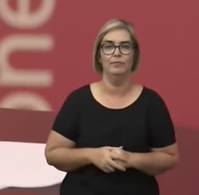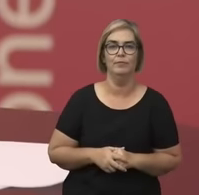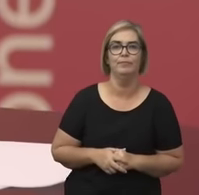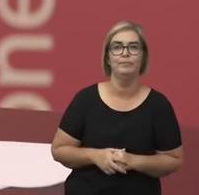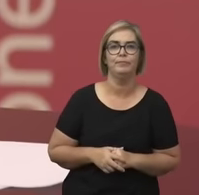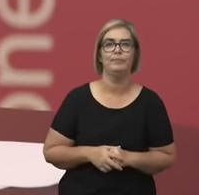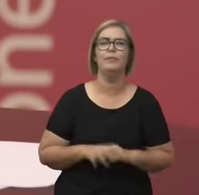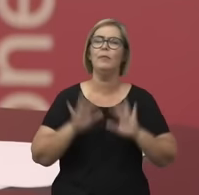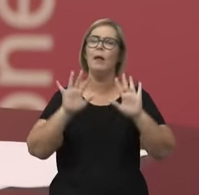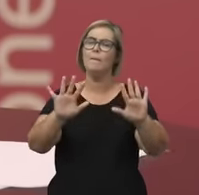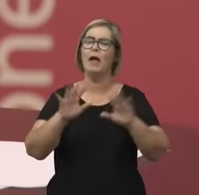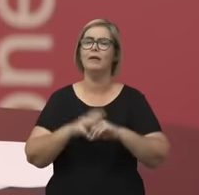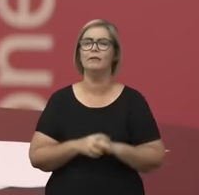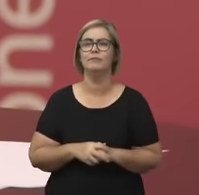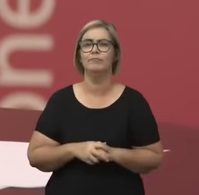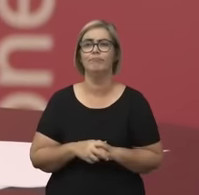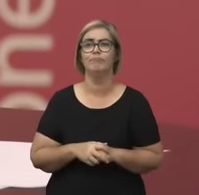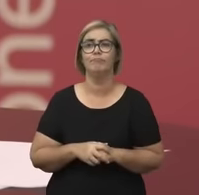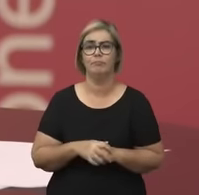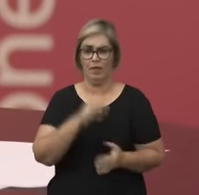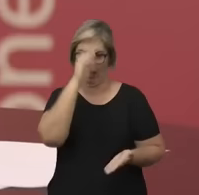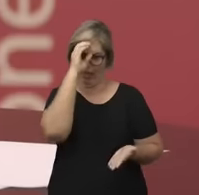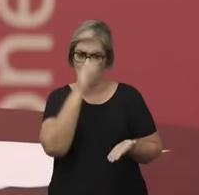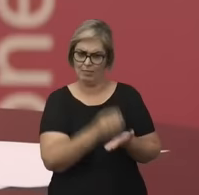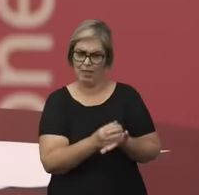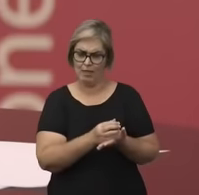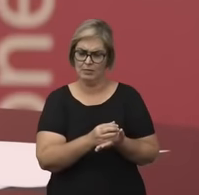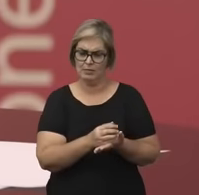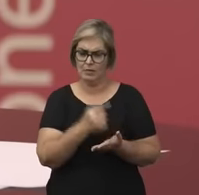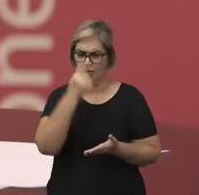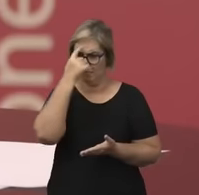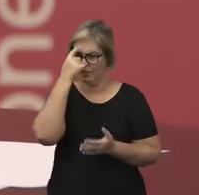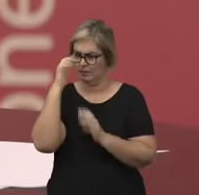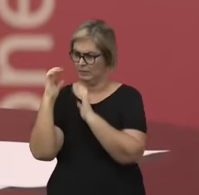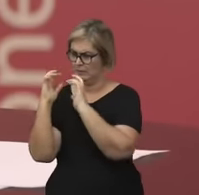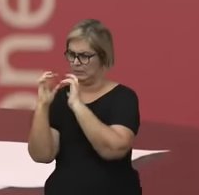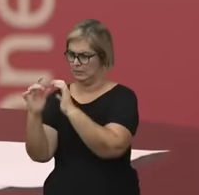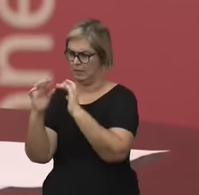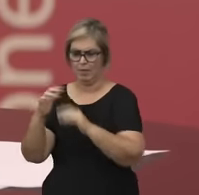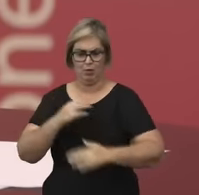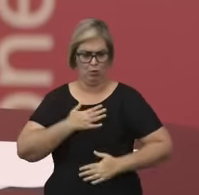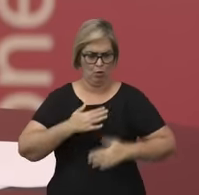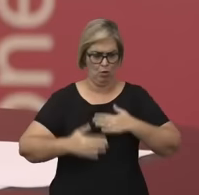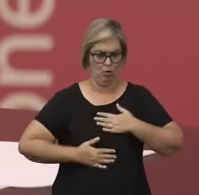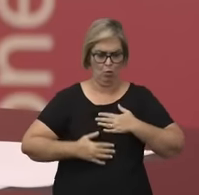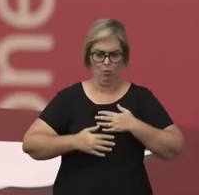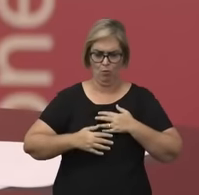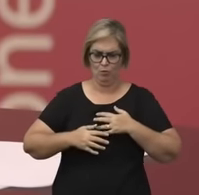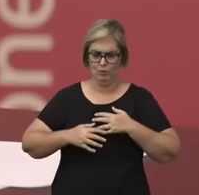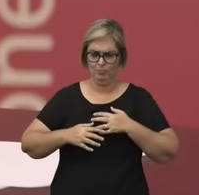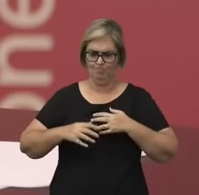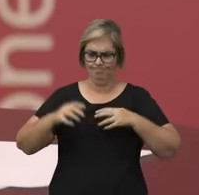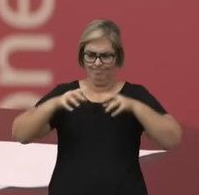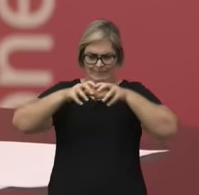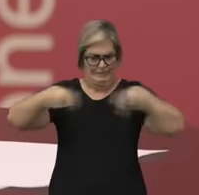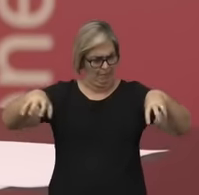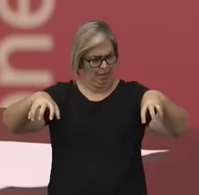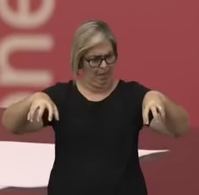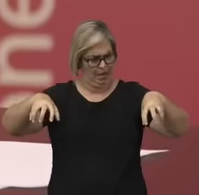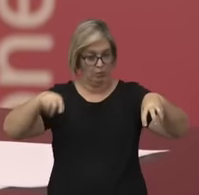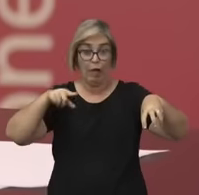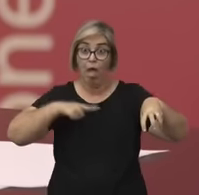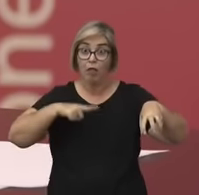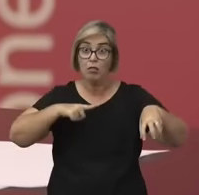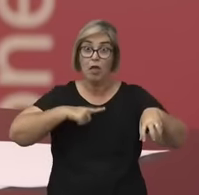Mas a tese da separação mente-corpo, ela teve essa atração, essa capacidade transformativa, ela